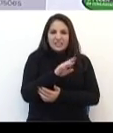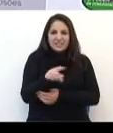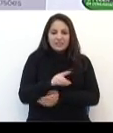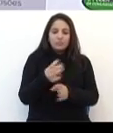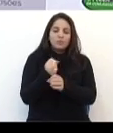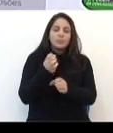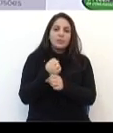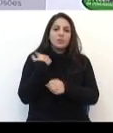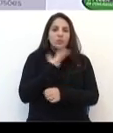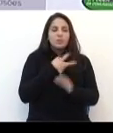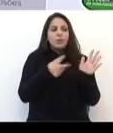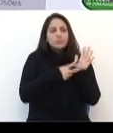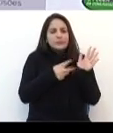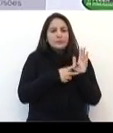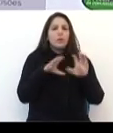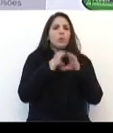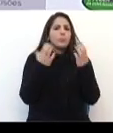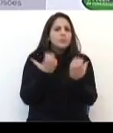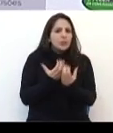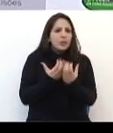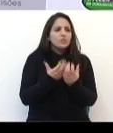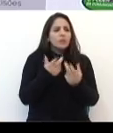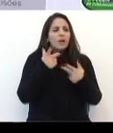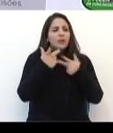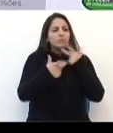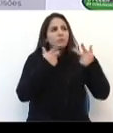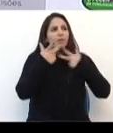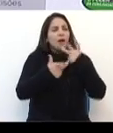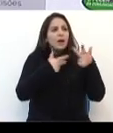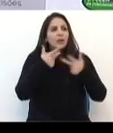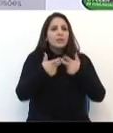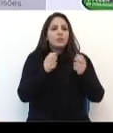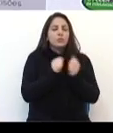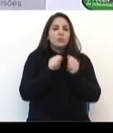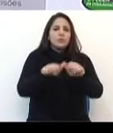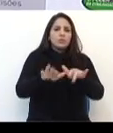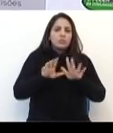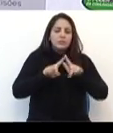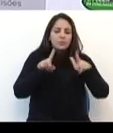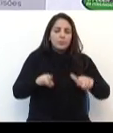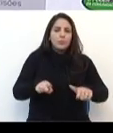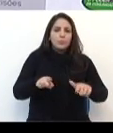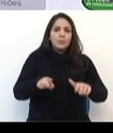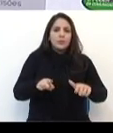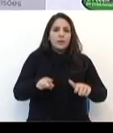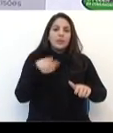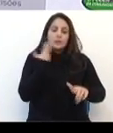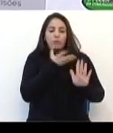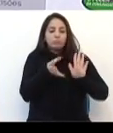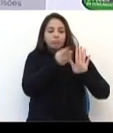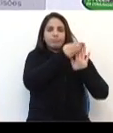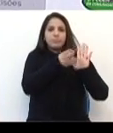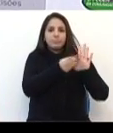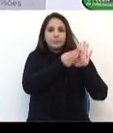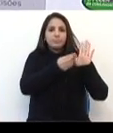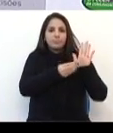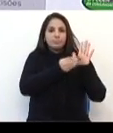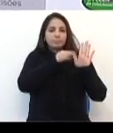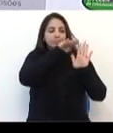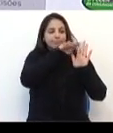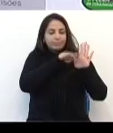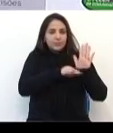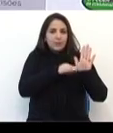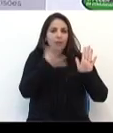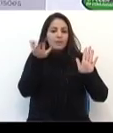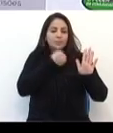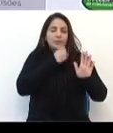na comunidade, onde elas estarão apontando, através da audiência pública, as emendas que serão recebidas por todos os